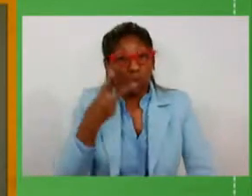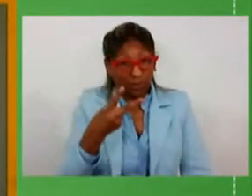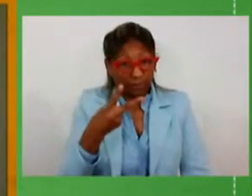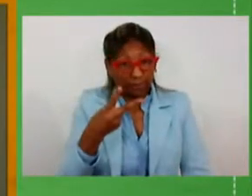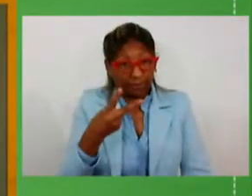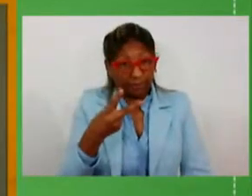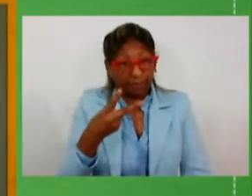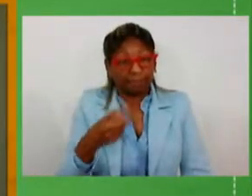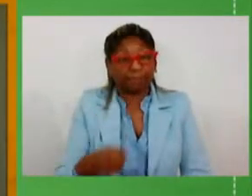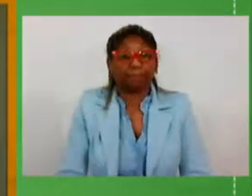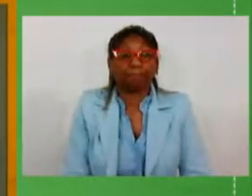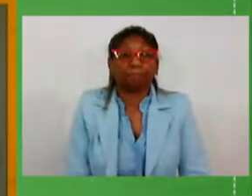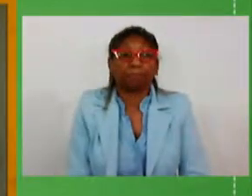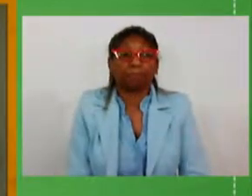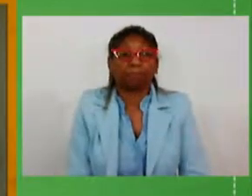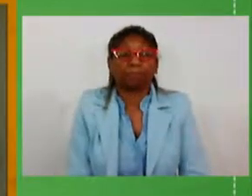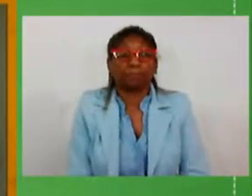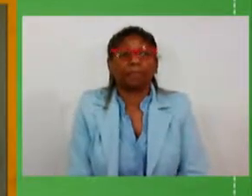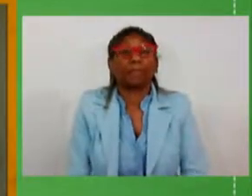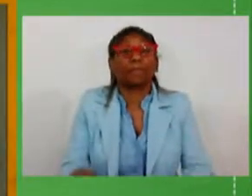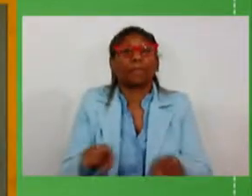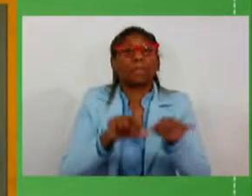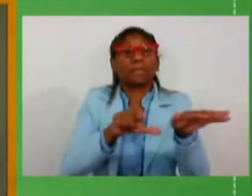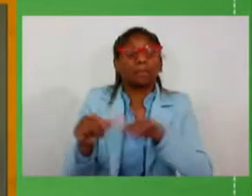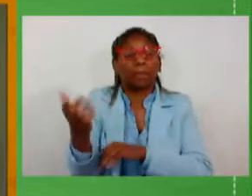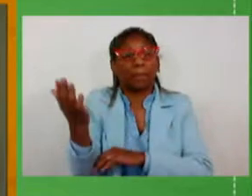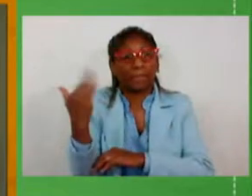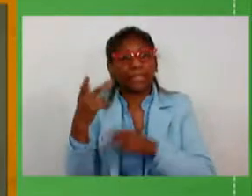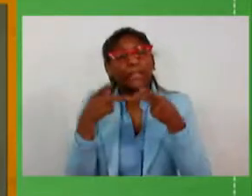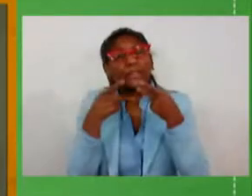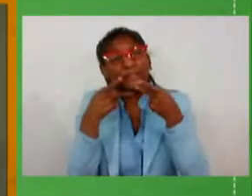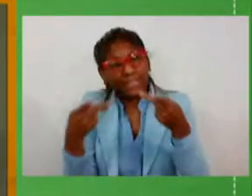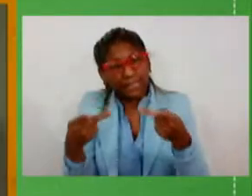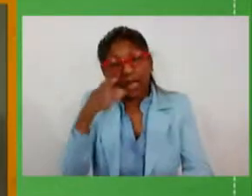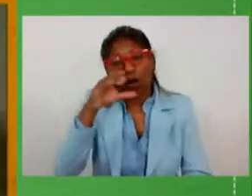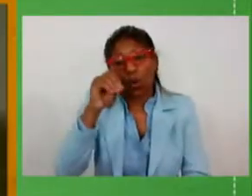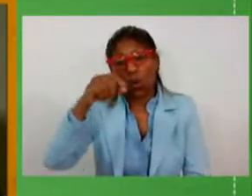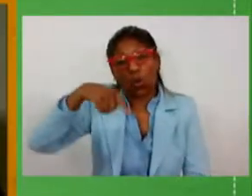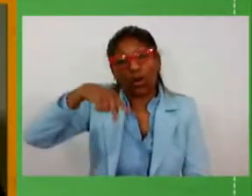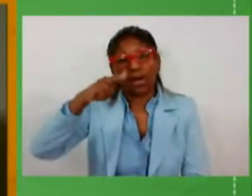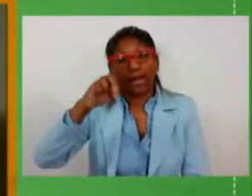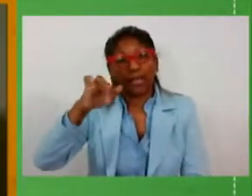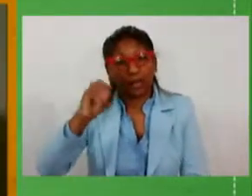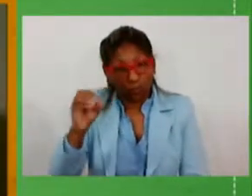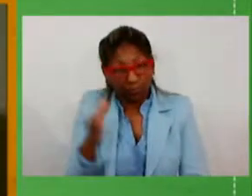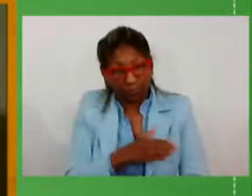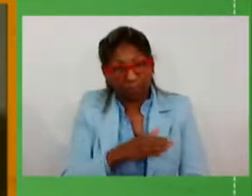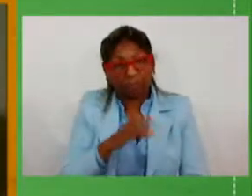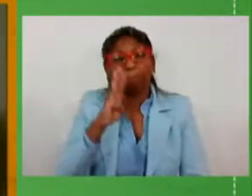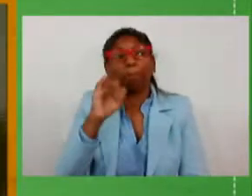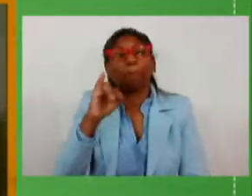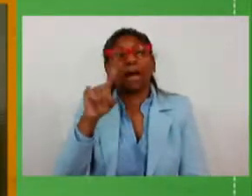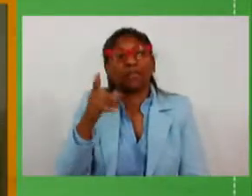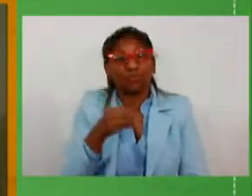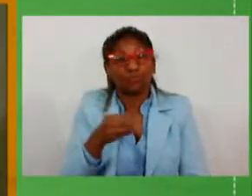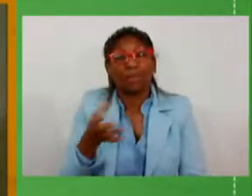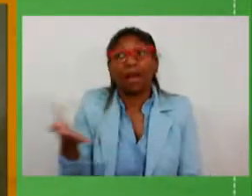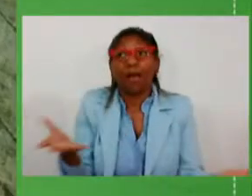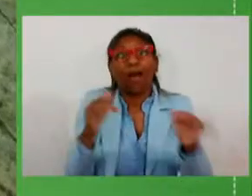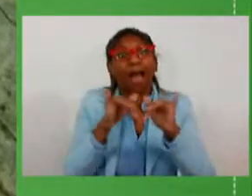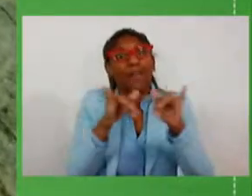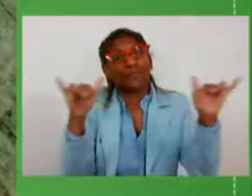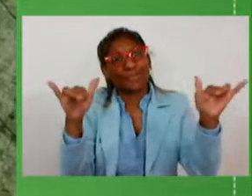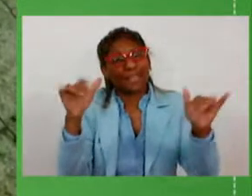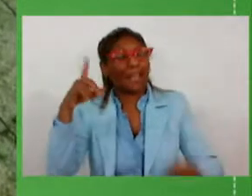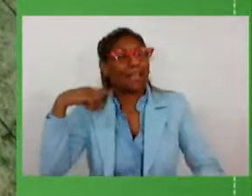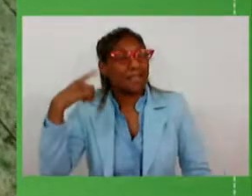206. Inclusive, semana passada nós visitamos Coqueiro Baixo e Nova Brécia e a gente anuncia aqui com satisfação o deputado Alceu